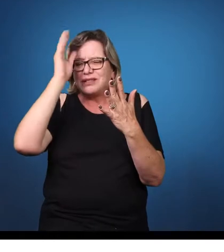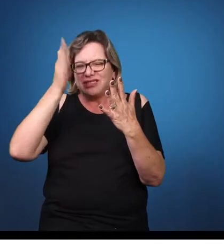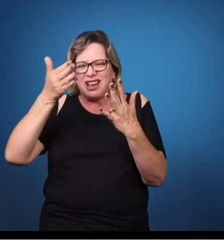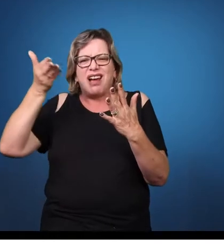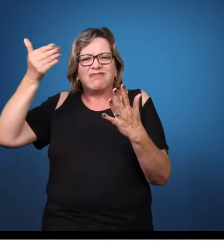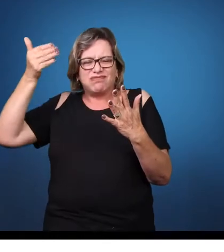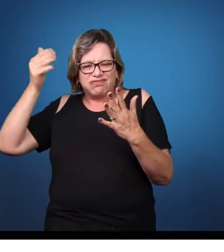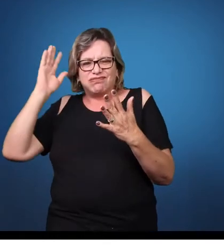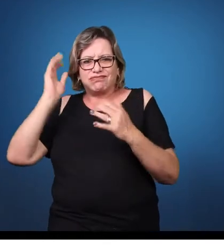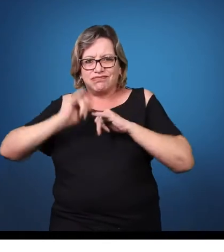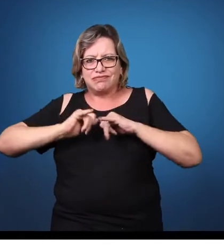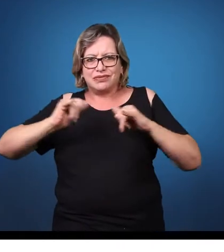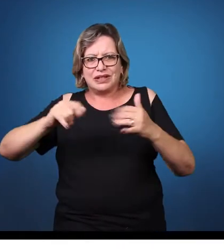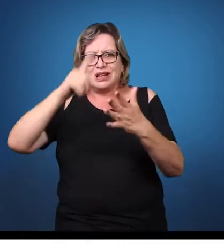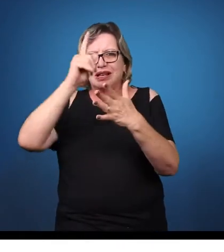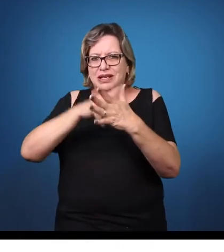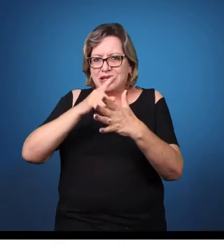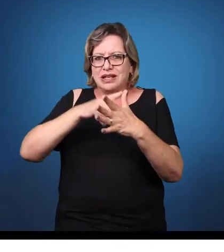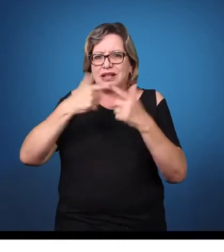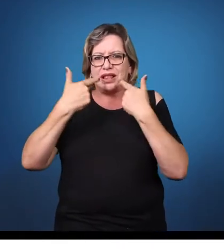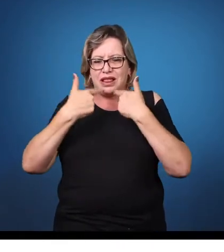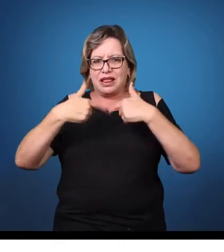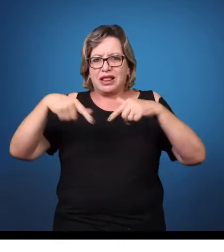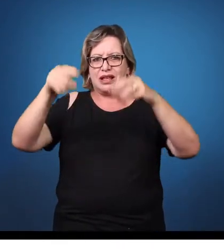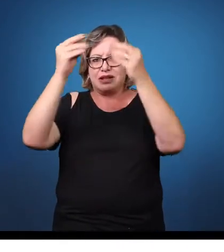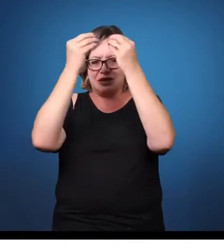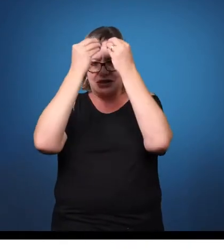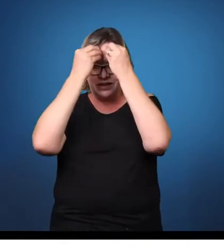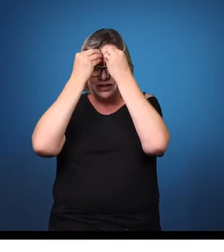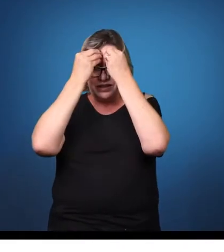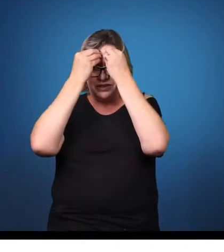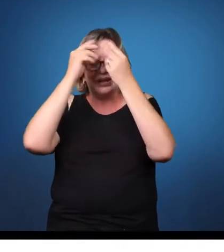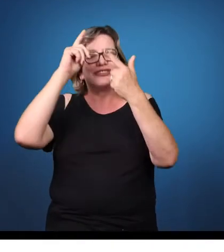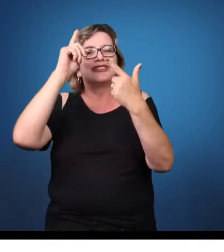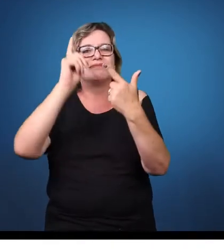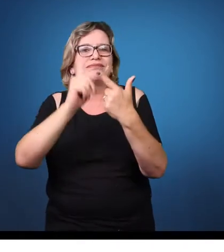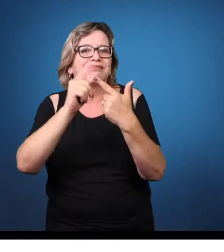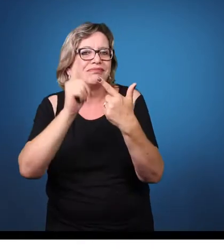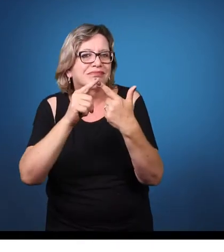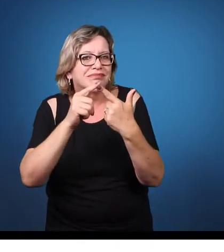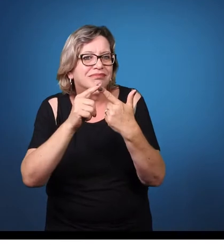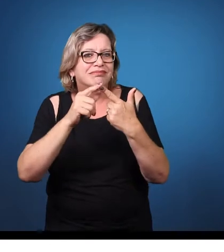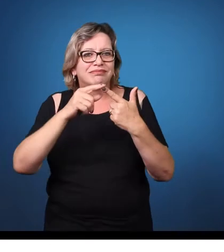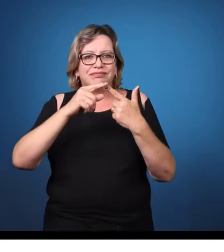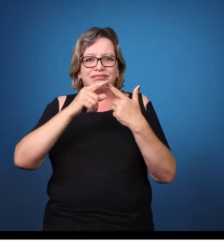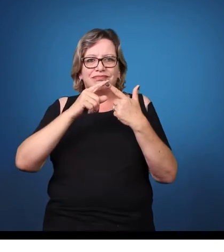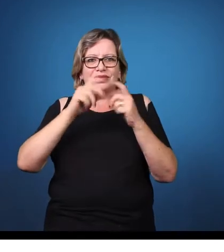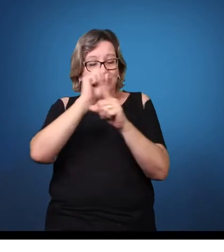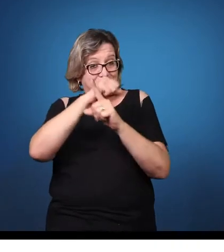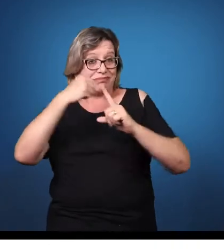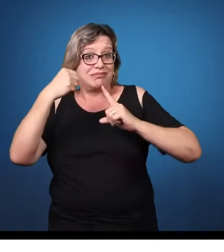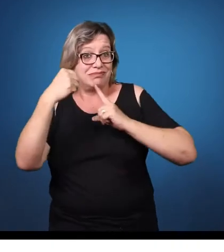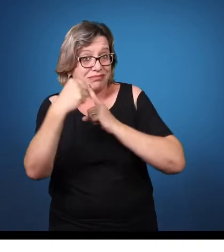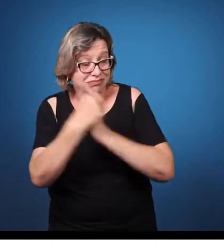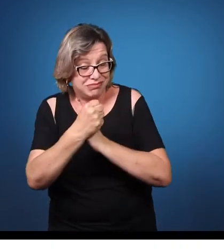a área do altos cuidados, cognição e a área motora dessa criança. Então, por exemplo, no